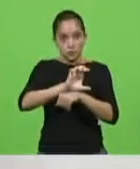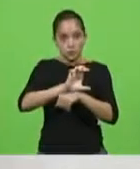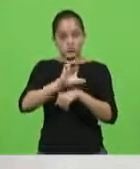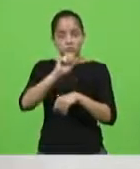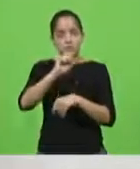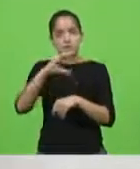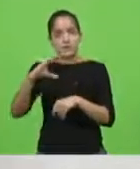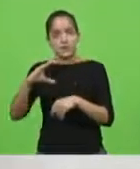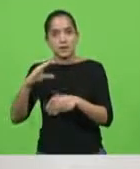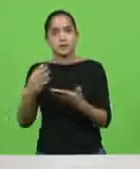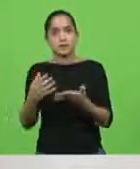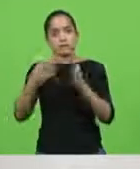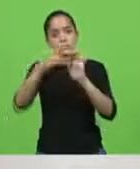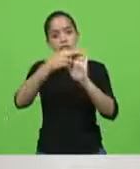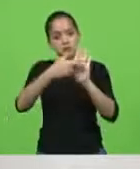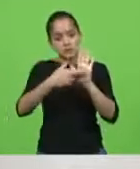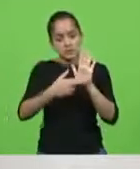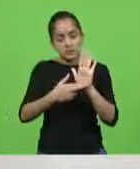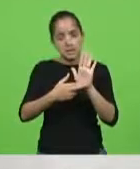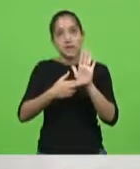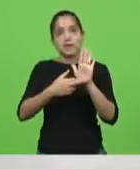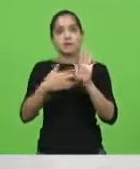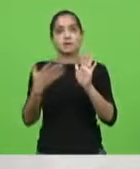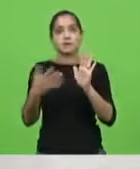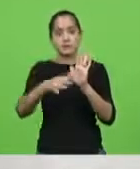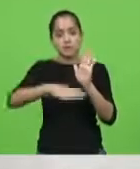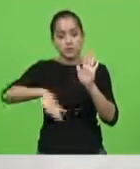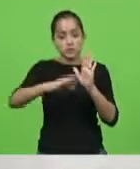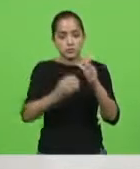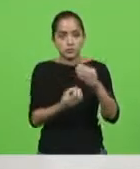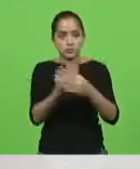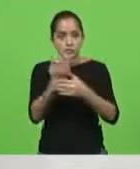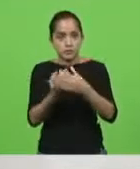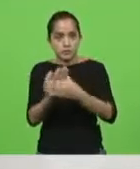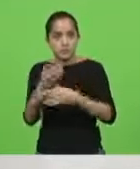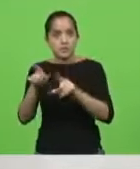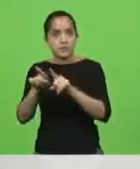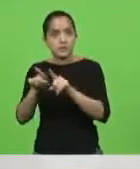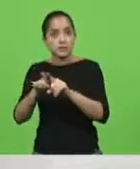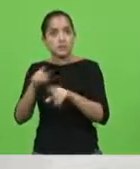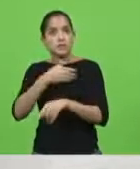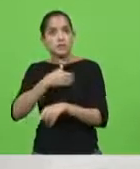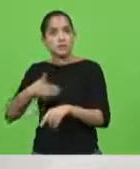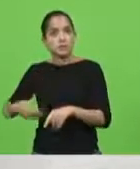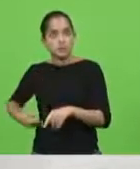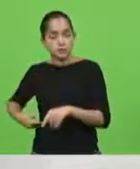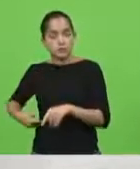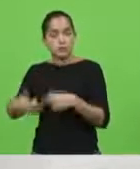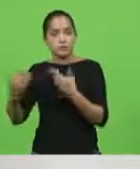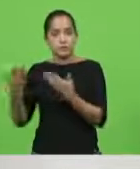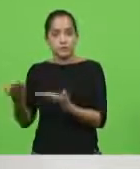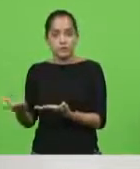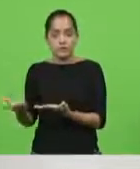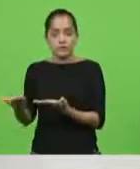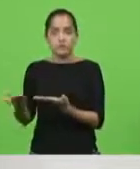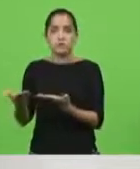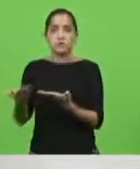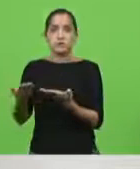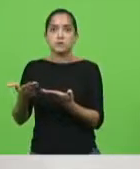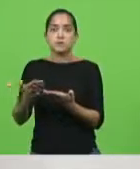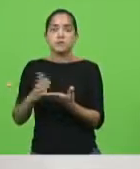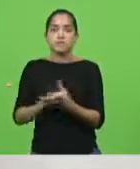medidas que foram tomadas tanto pelo setor produtivo quanto pelos governos, ele, de certa forma,